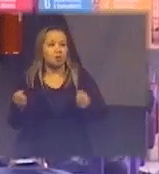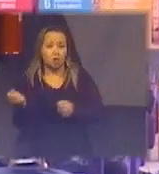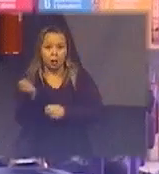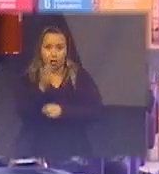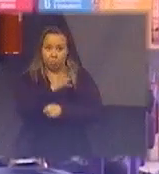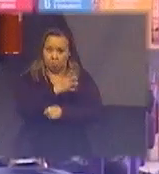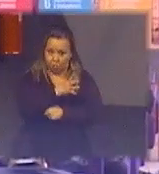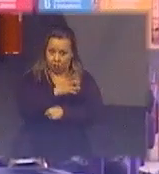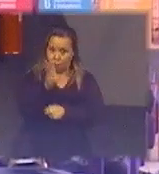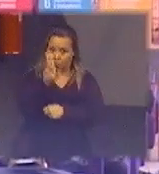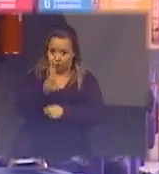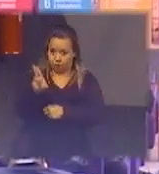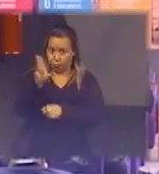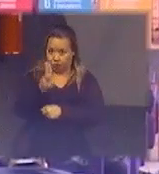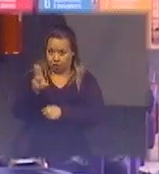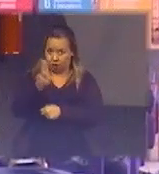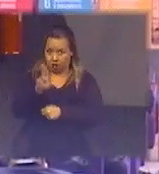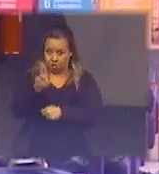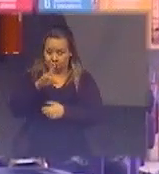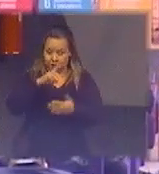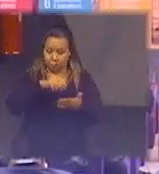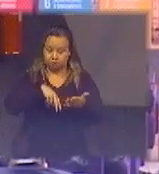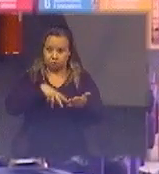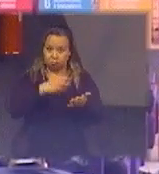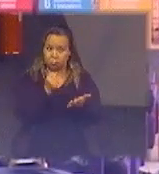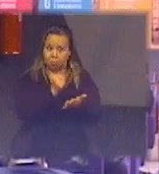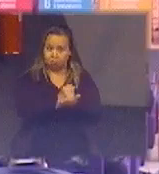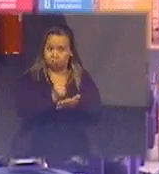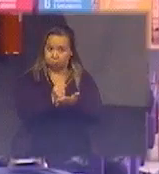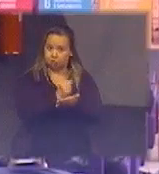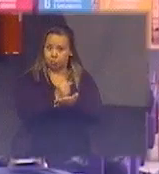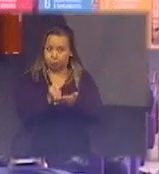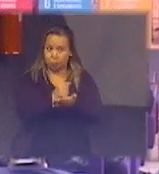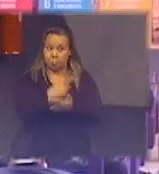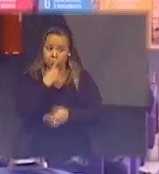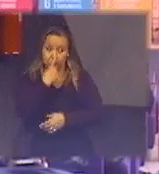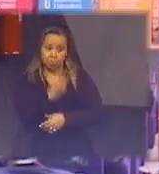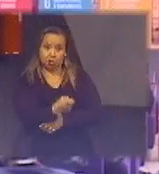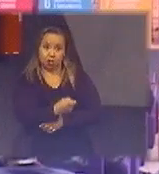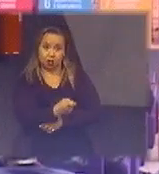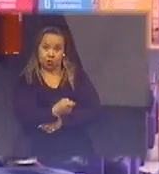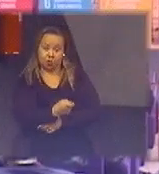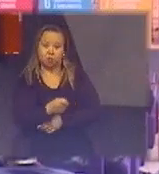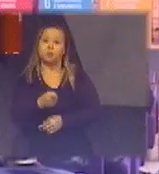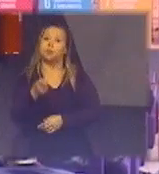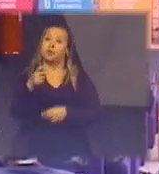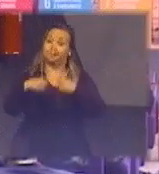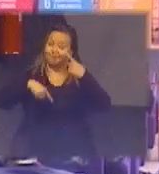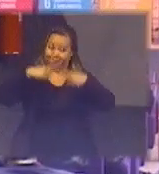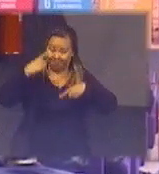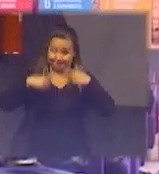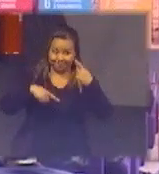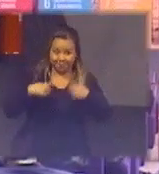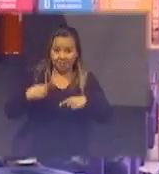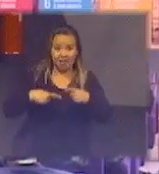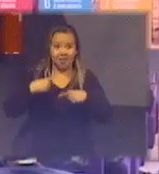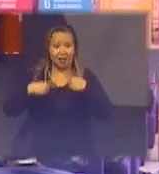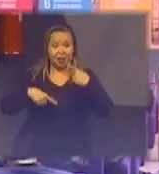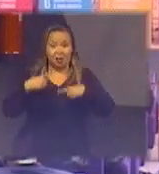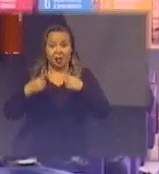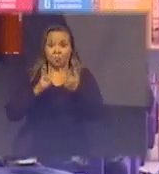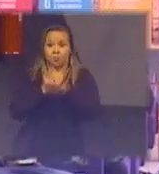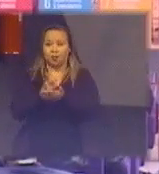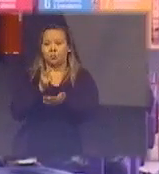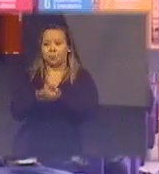utilizando-se uma nota de resíduo então a gente está nessa discussão eterna esse é outro ponto que São